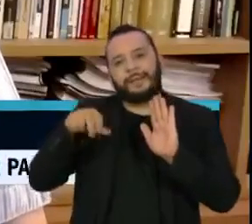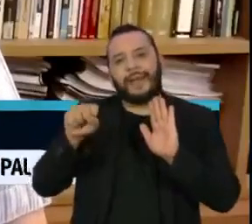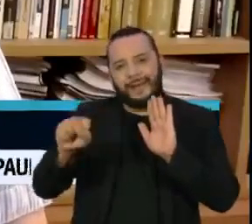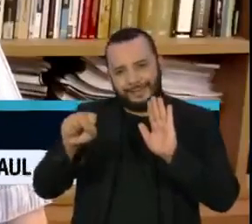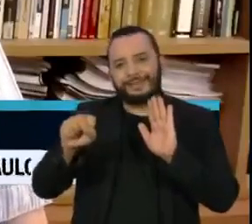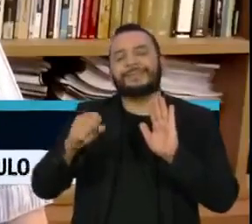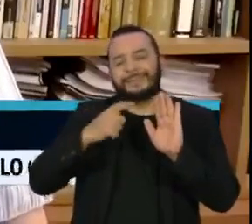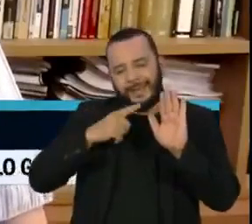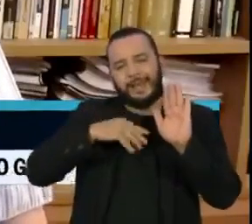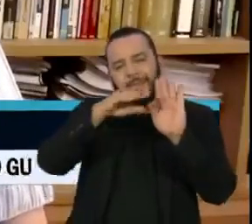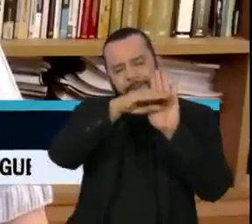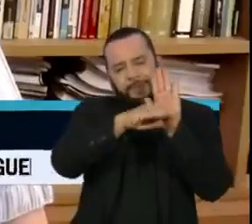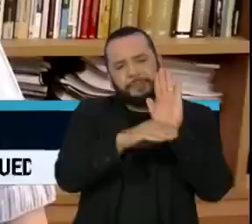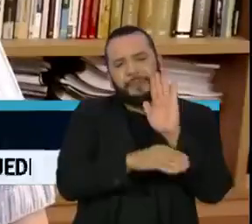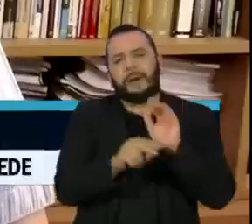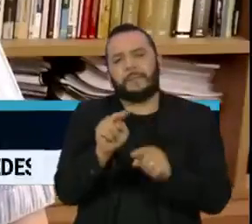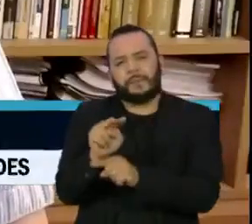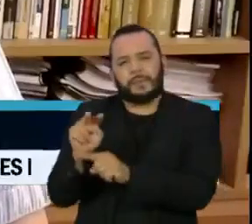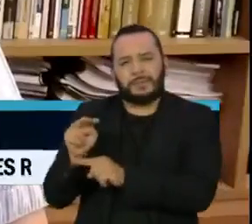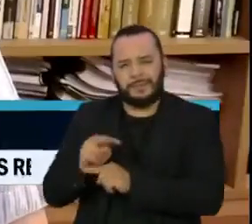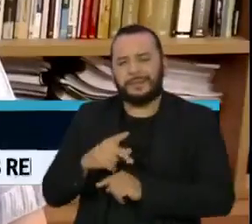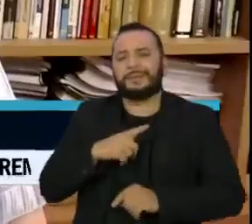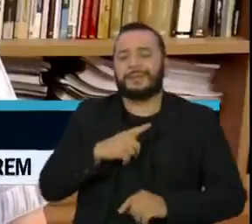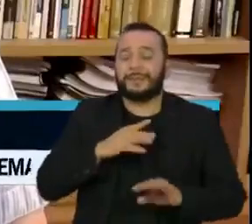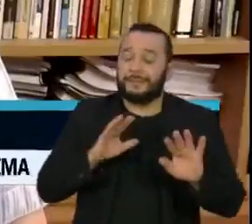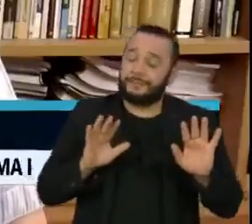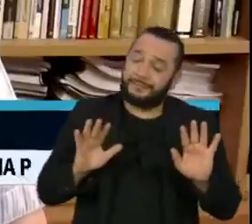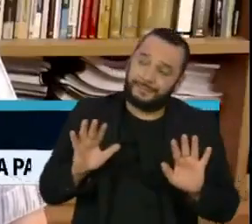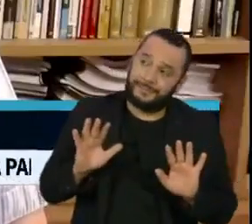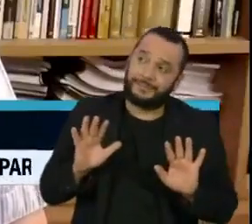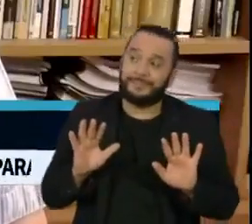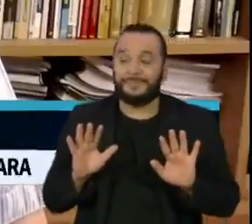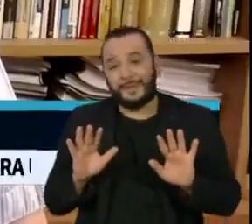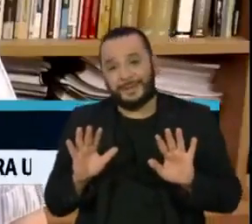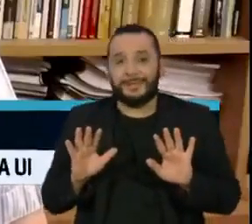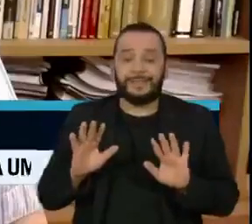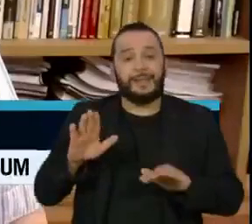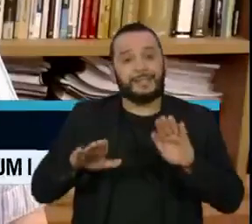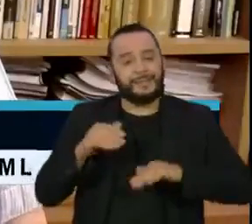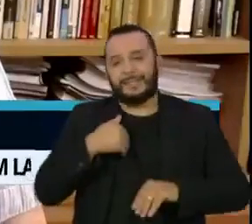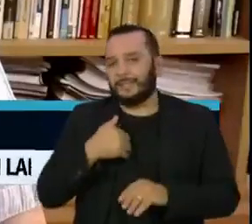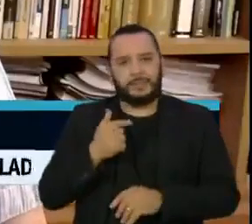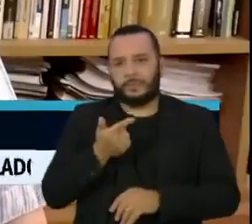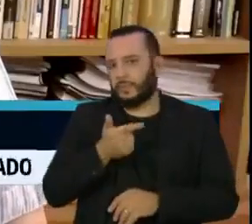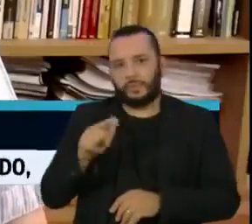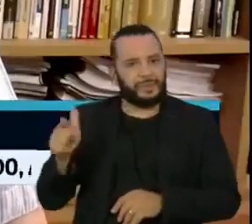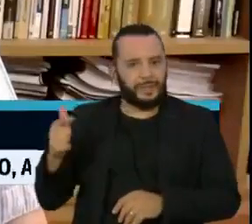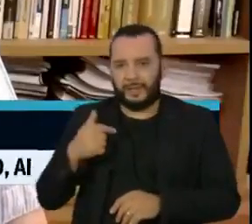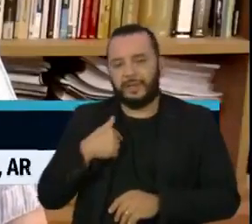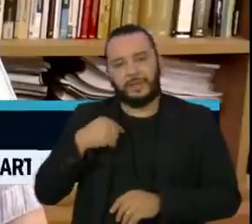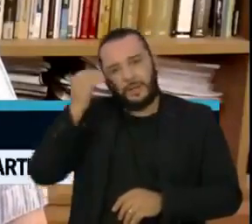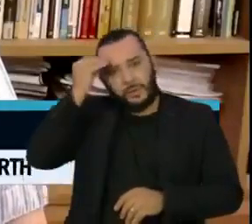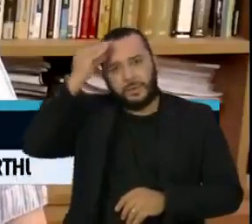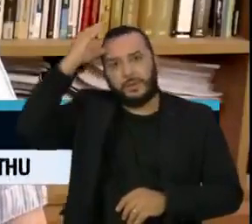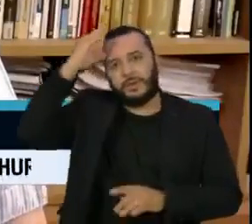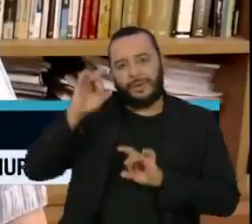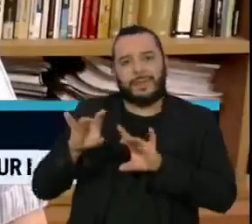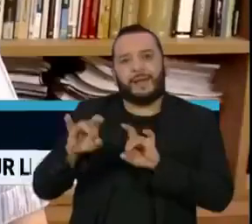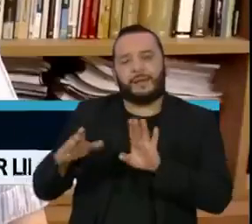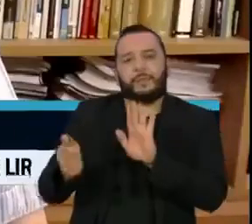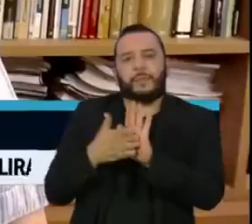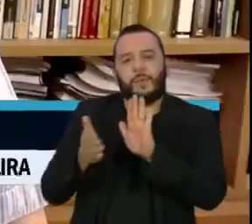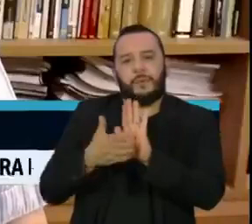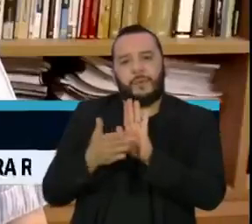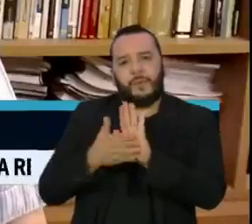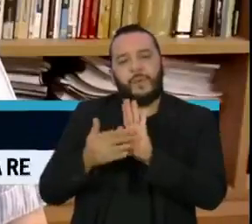Realmente ele tem, mas ele individualmente costuma não ter o conhecimento técnico para propor as mudanças ou para